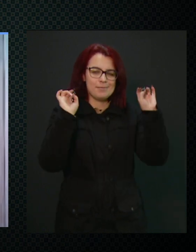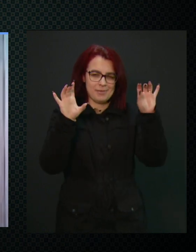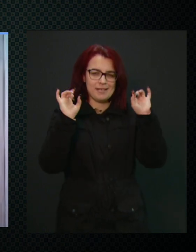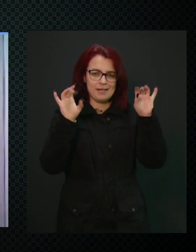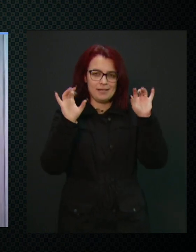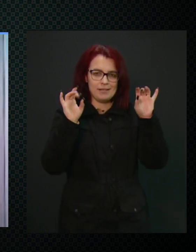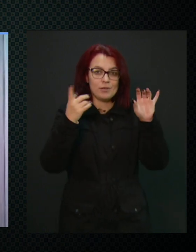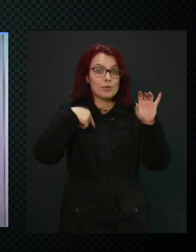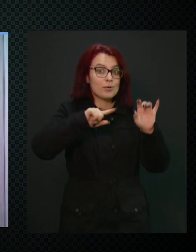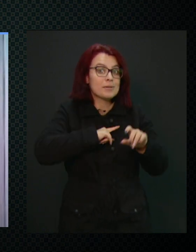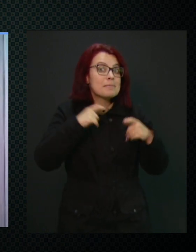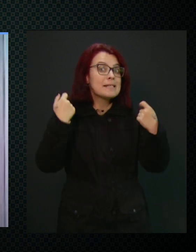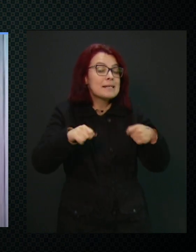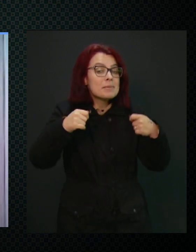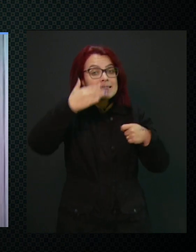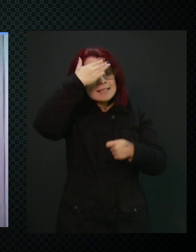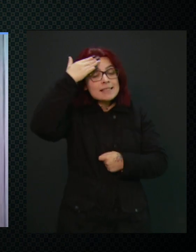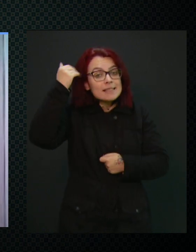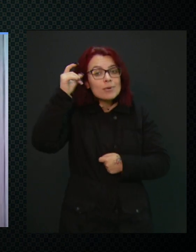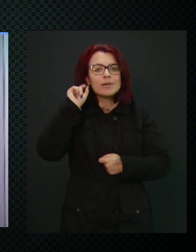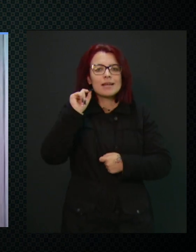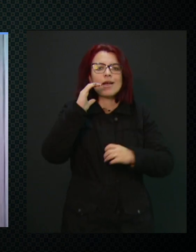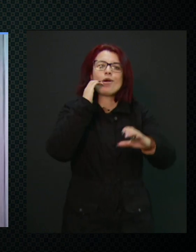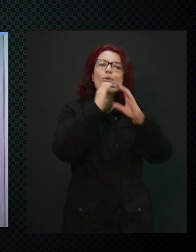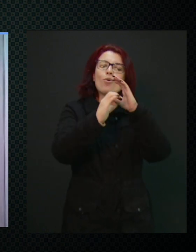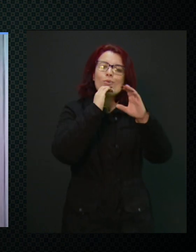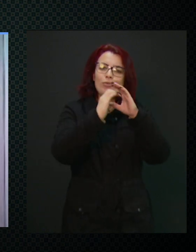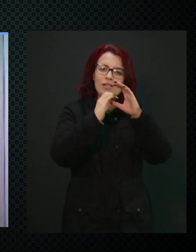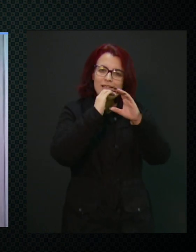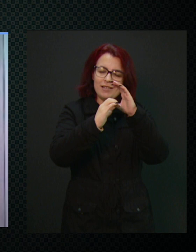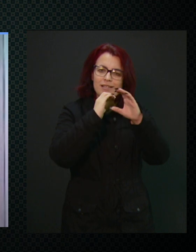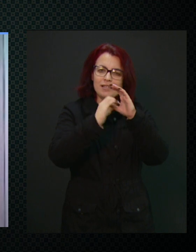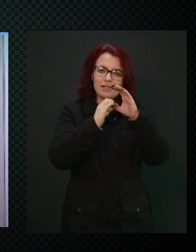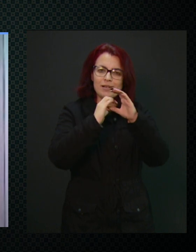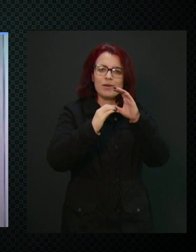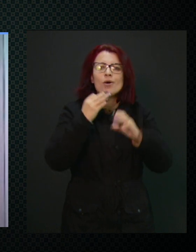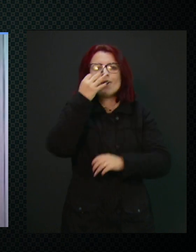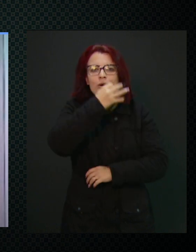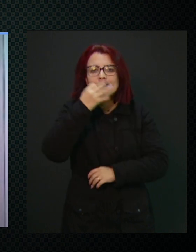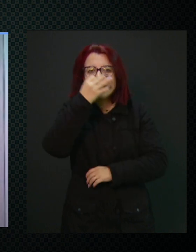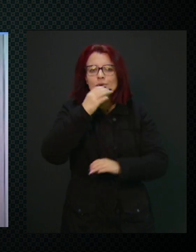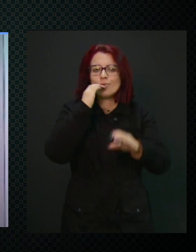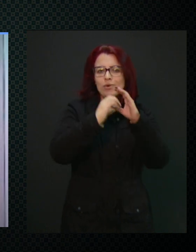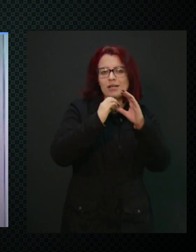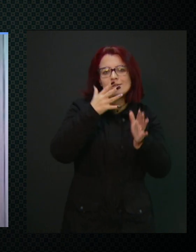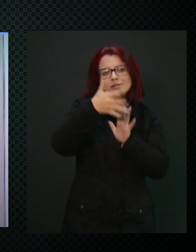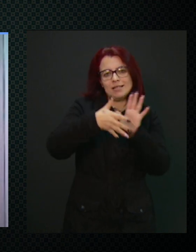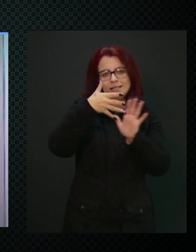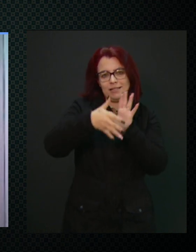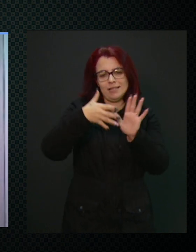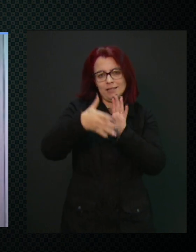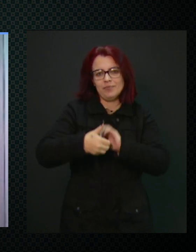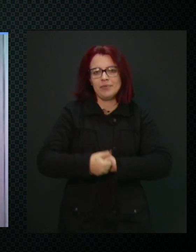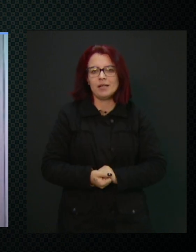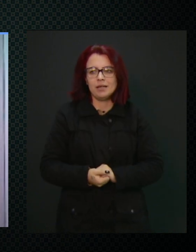que esquecer um pouquinho que a comunicação seja, né, volto a repetir, oral ou sinalizada, né. Então, a comunicação, ela